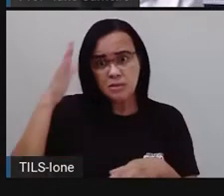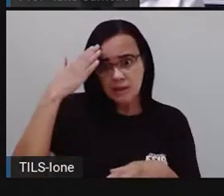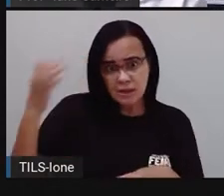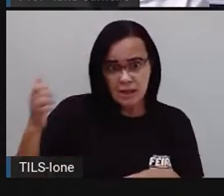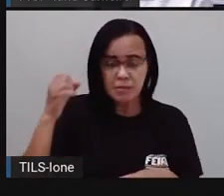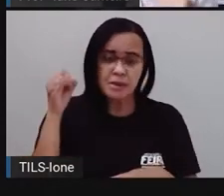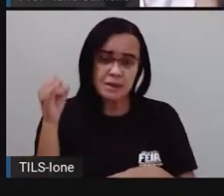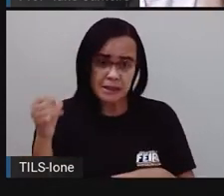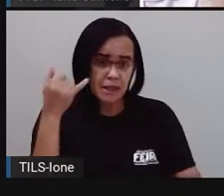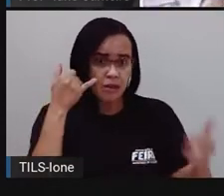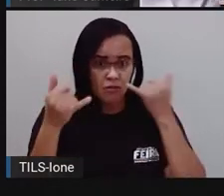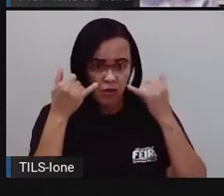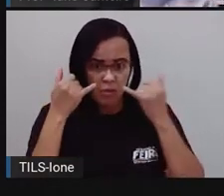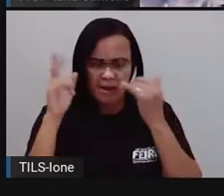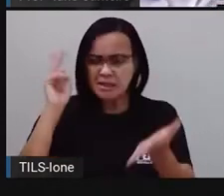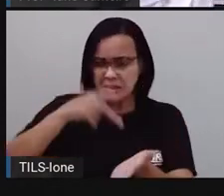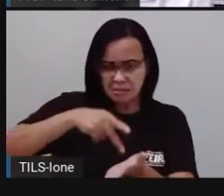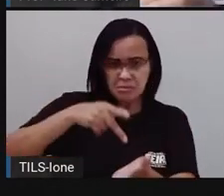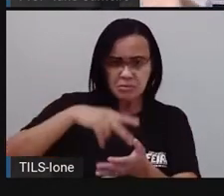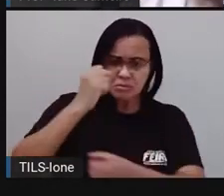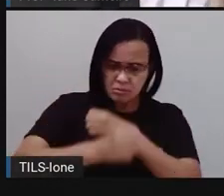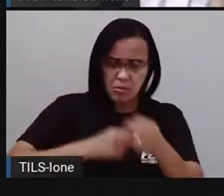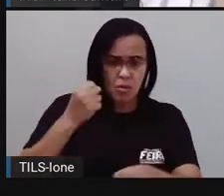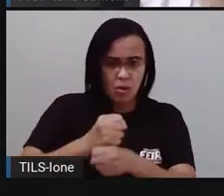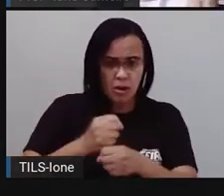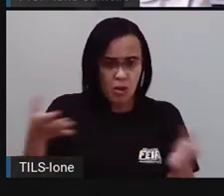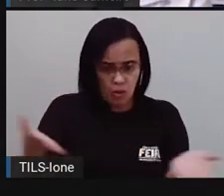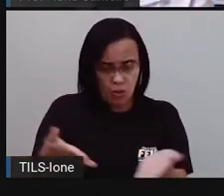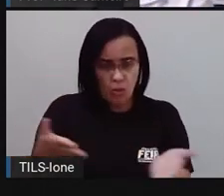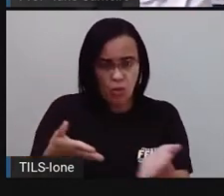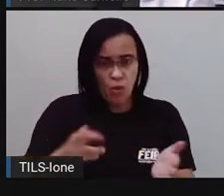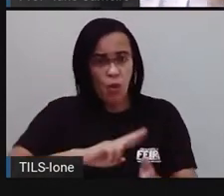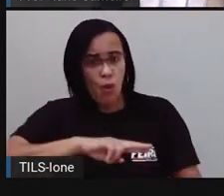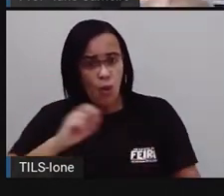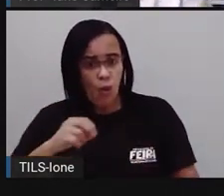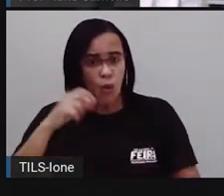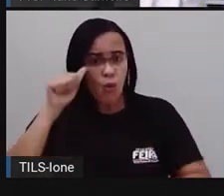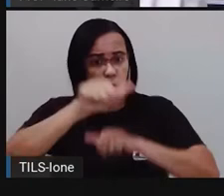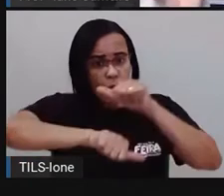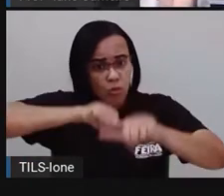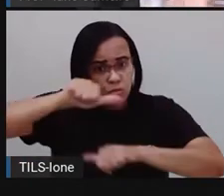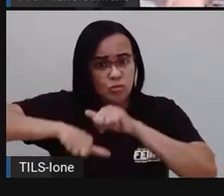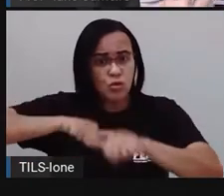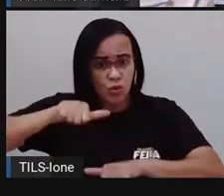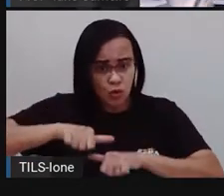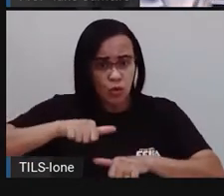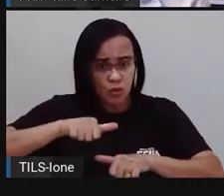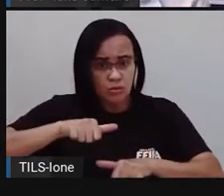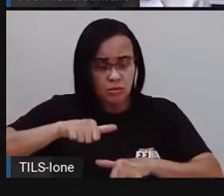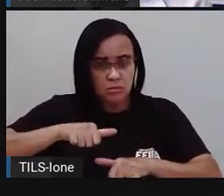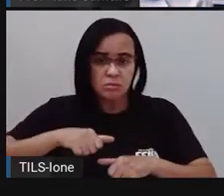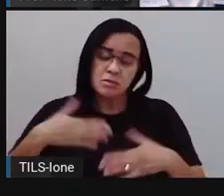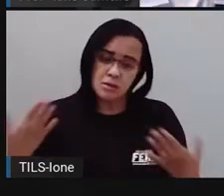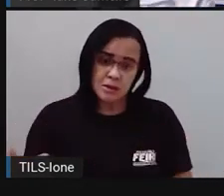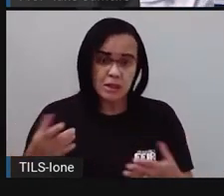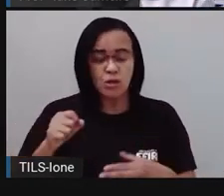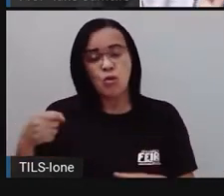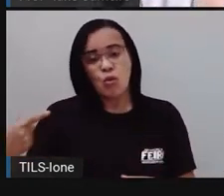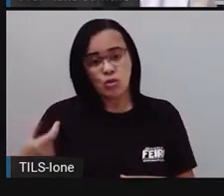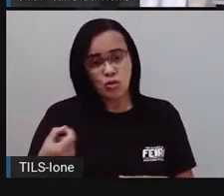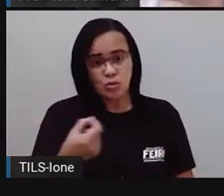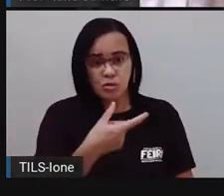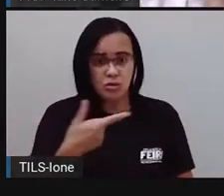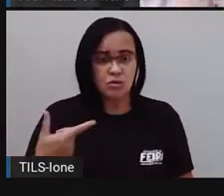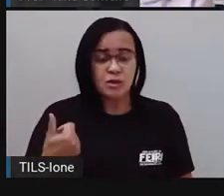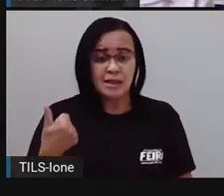não, né? Se mudou alguma coisa de lá para cá. Então, de 2019 para 2021 já mudou algumas coisas, né? Então,